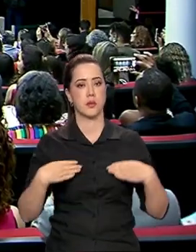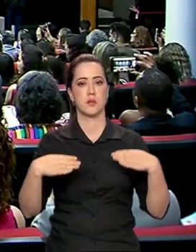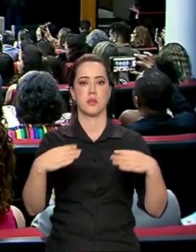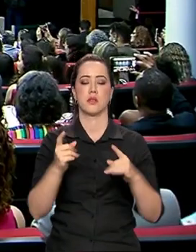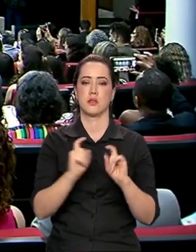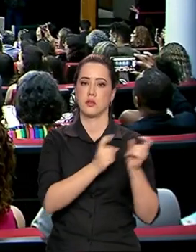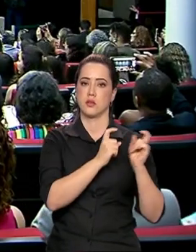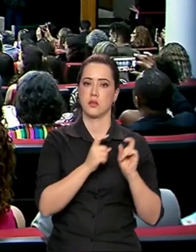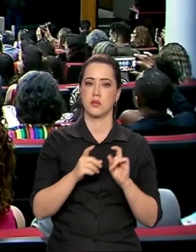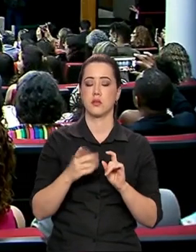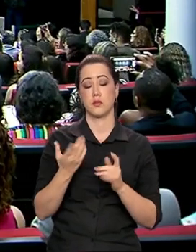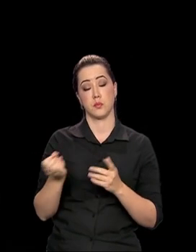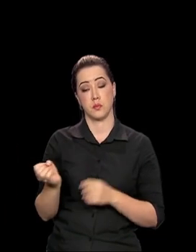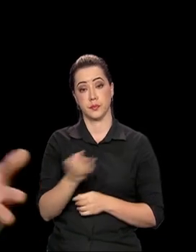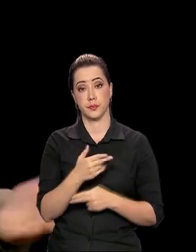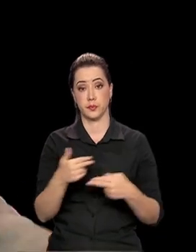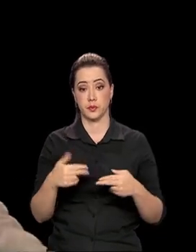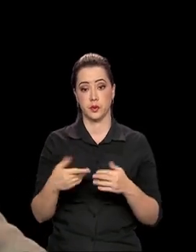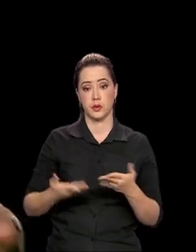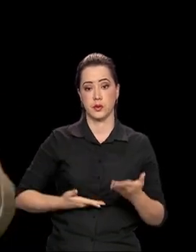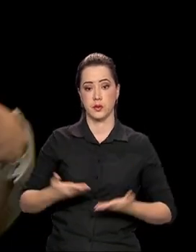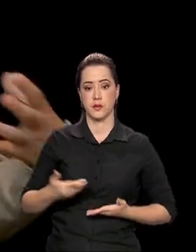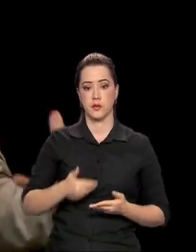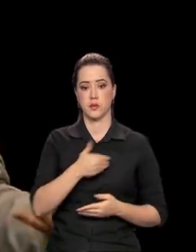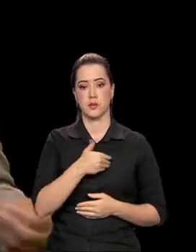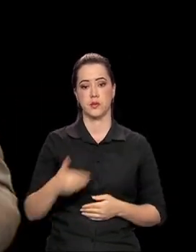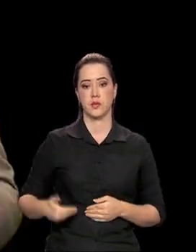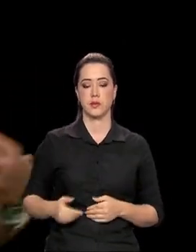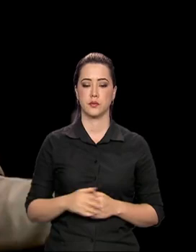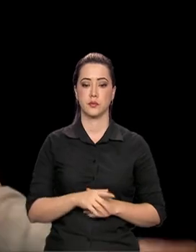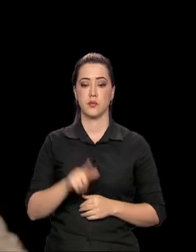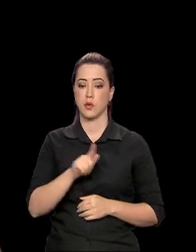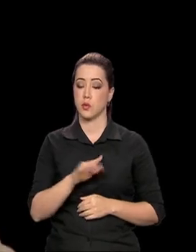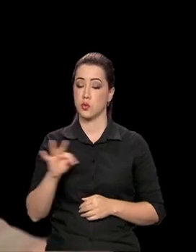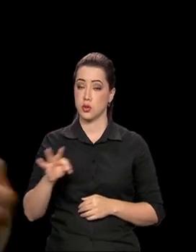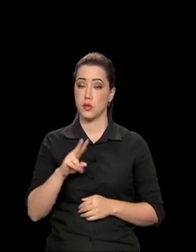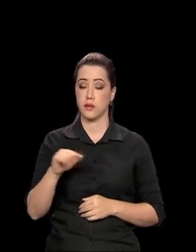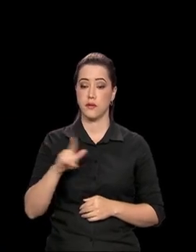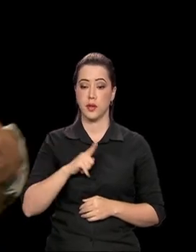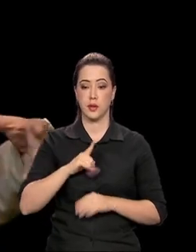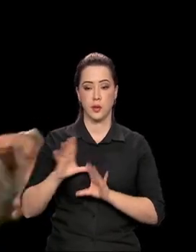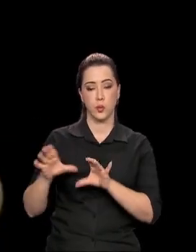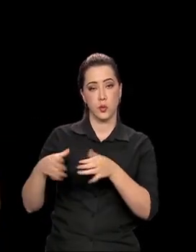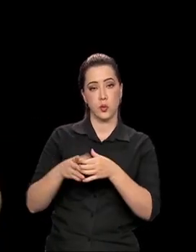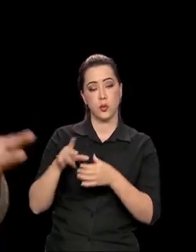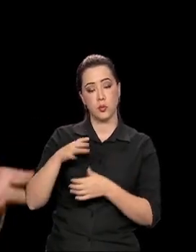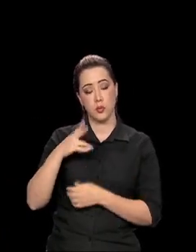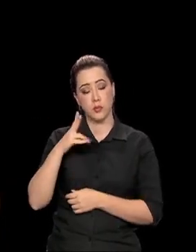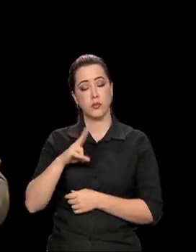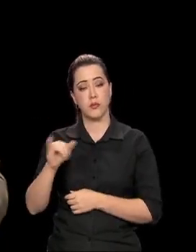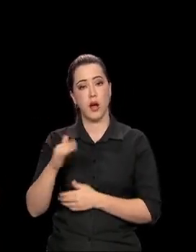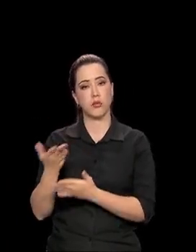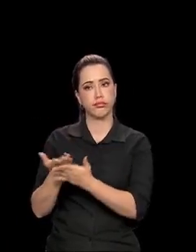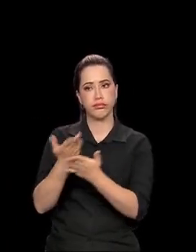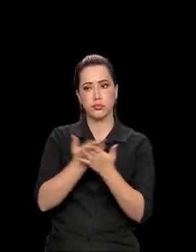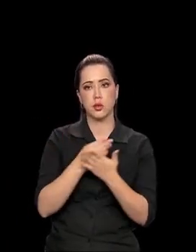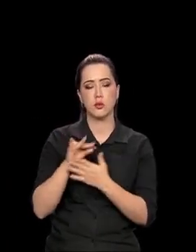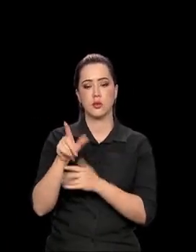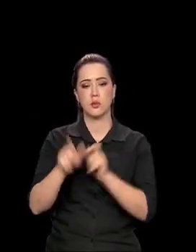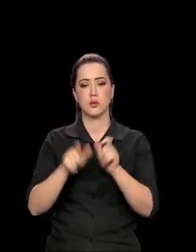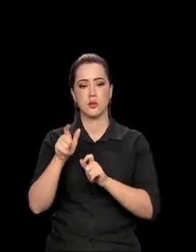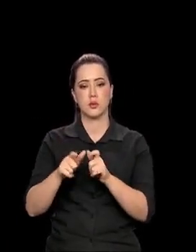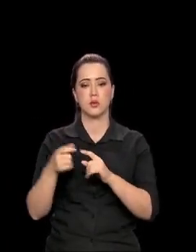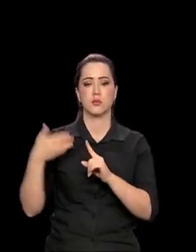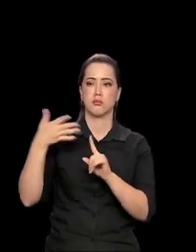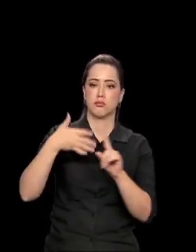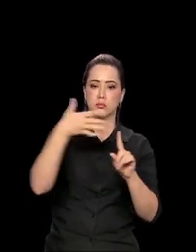Inovação em Serviços Públicos. O GT vai ter grupos, ele vai ouvir todo mundo, ele vai ter um trabalho grande de escuta. Nós temos